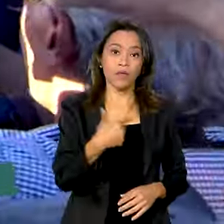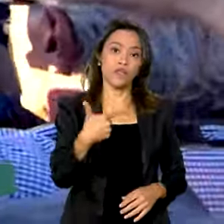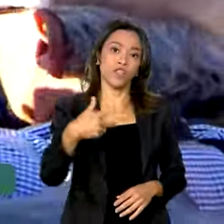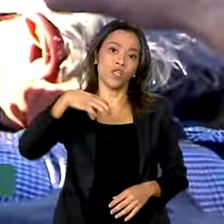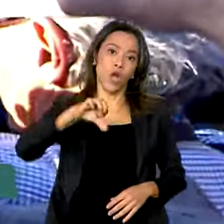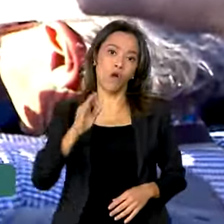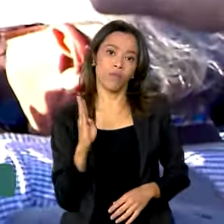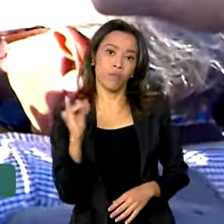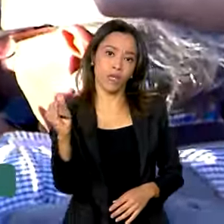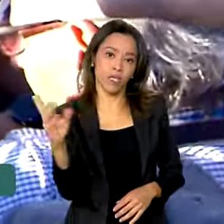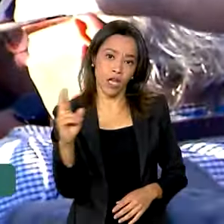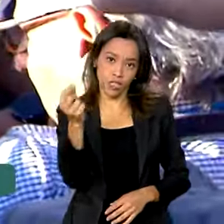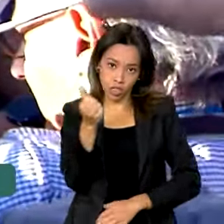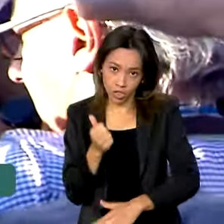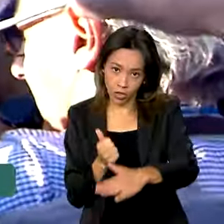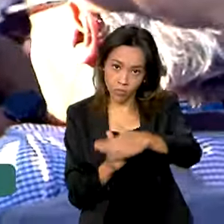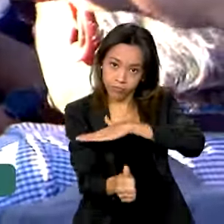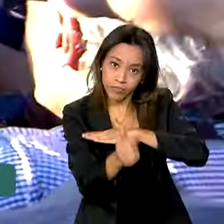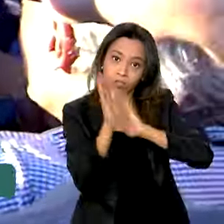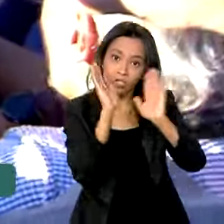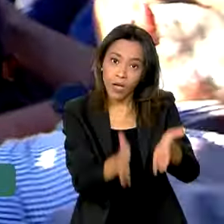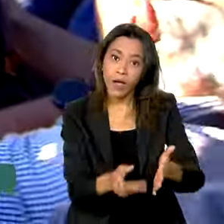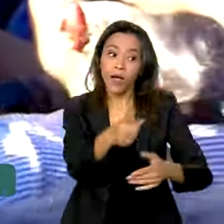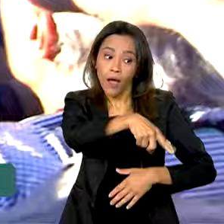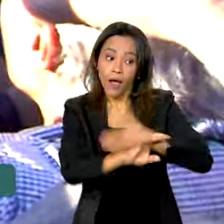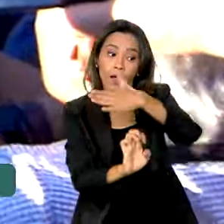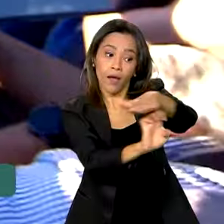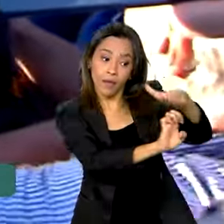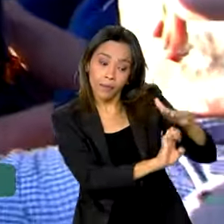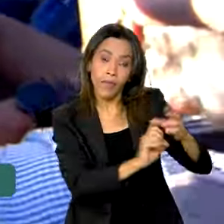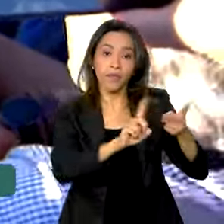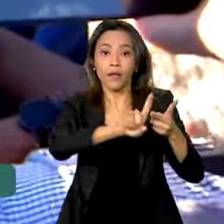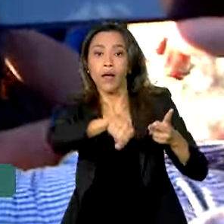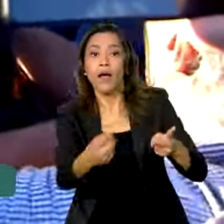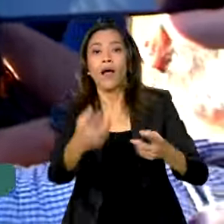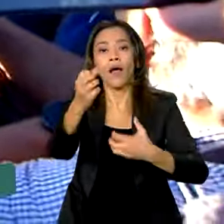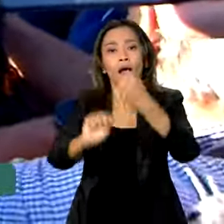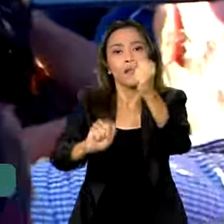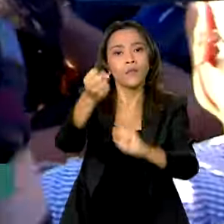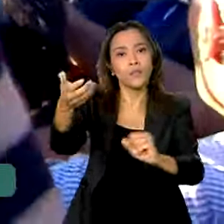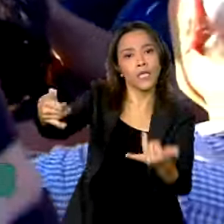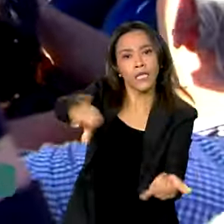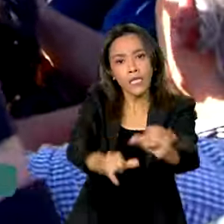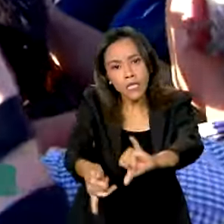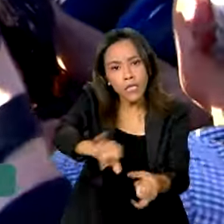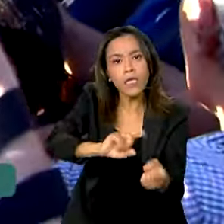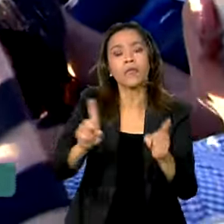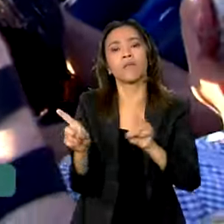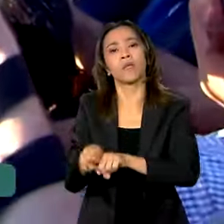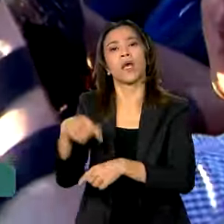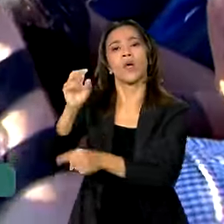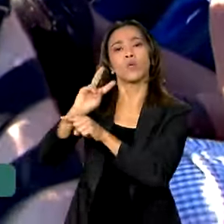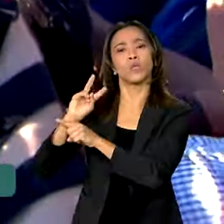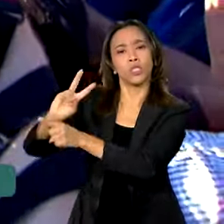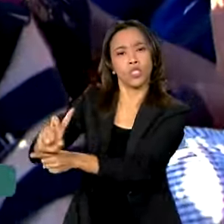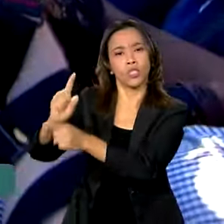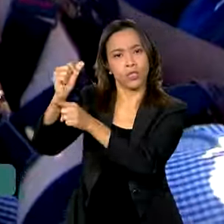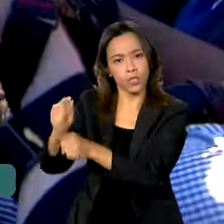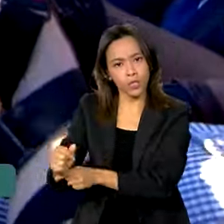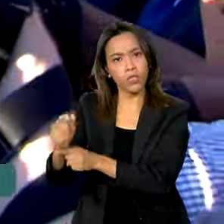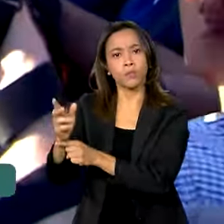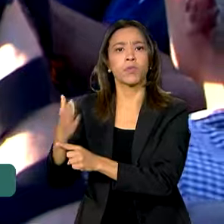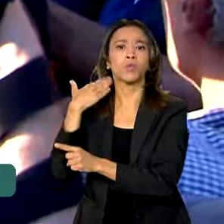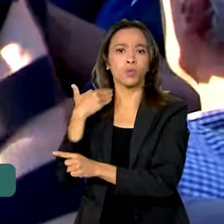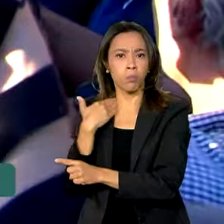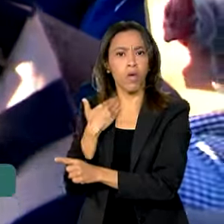reais para o investimento. A indústria do ácido está fazendo investimento, o setor petroquímico, o crédito está fluindo pelos bancos públicos, que os bancos